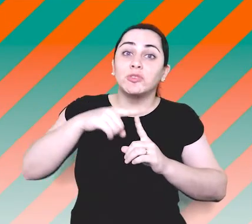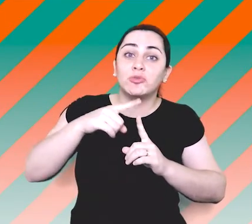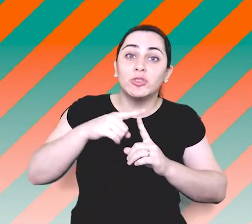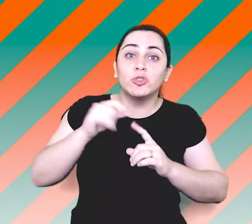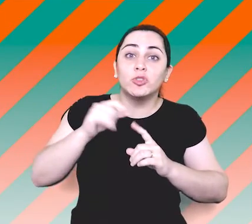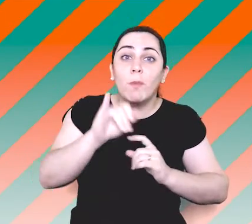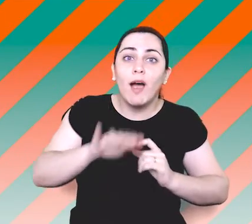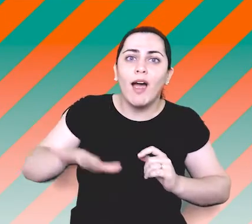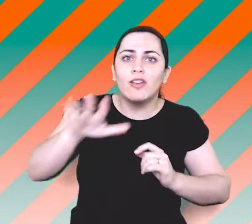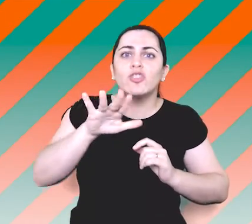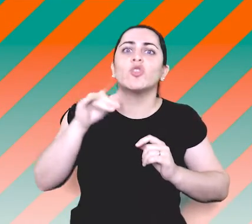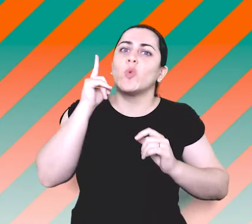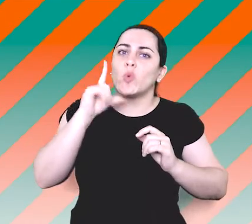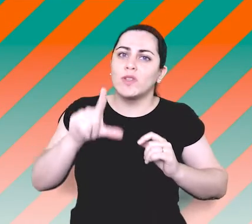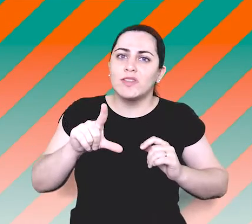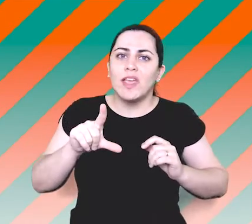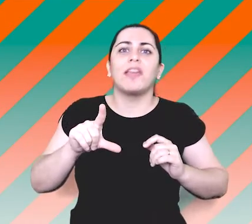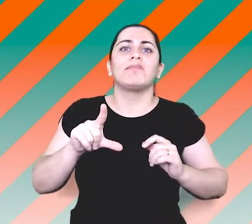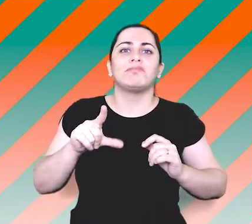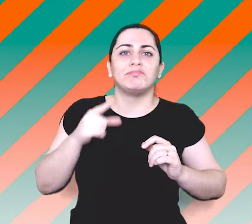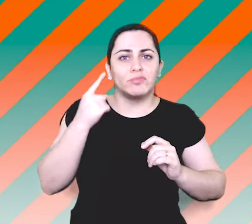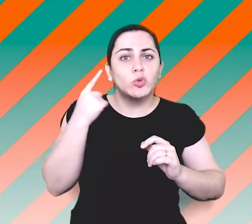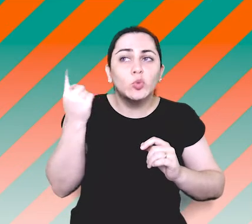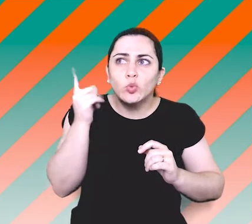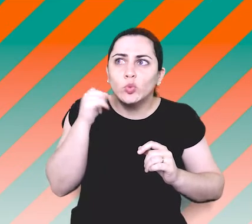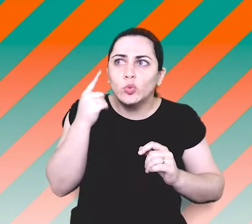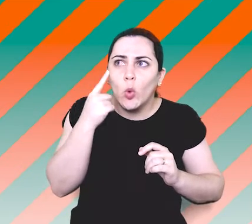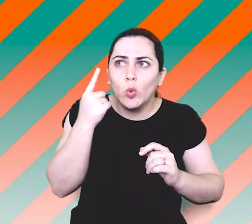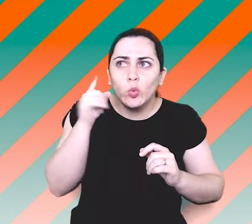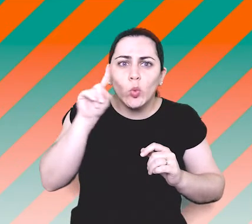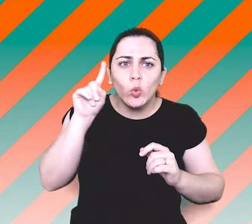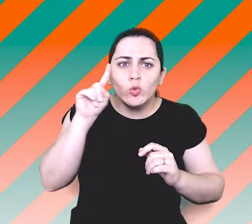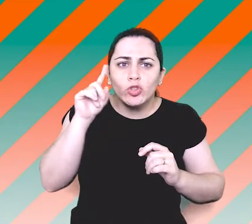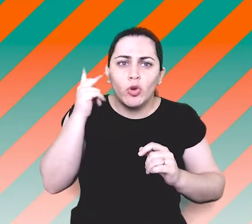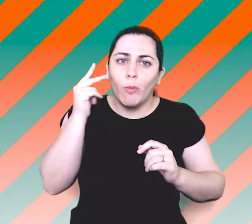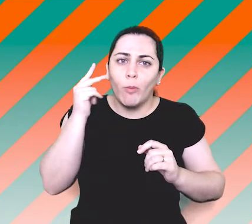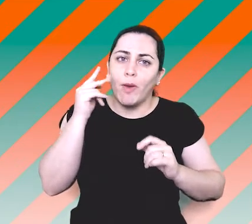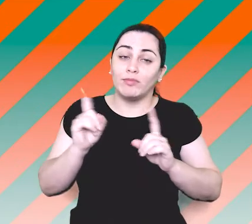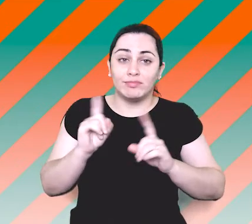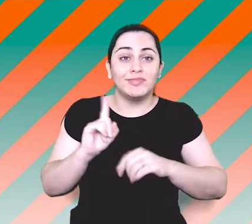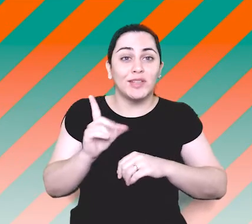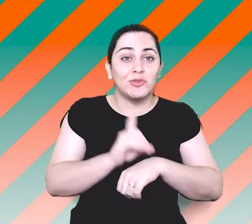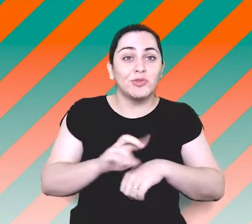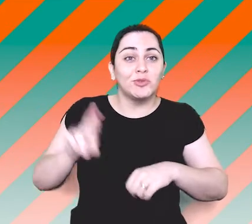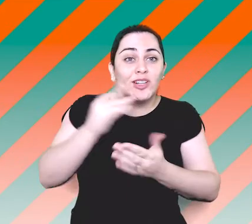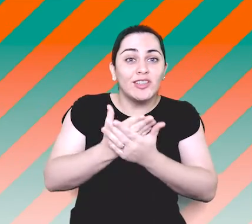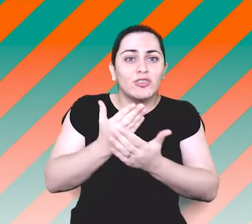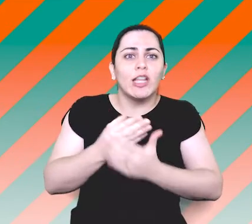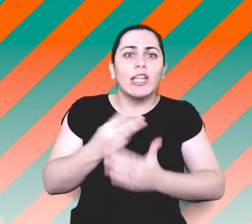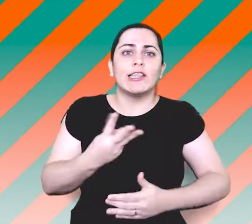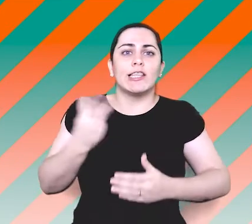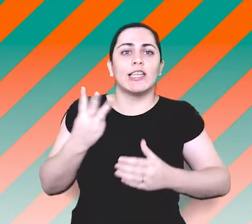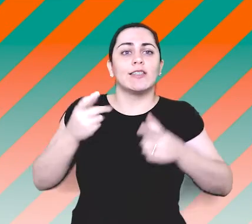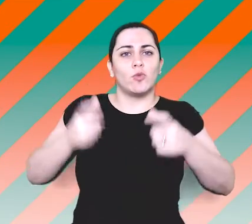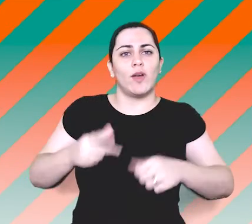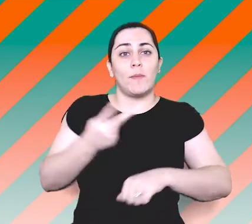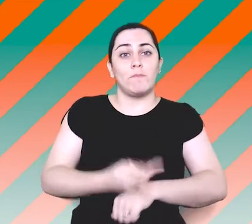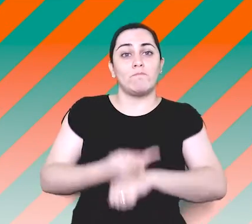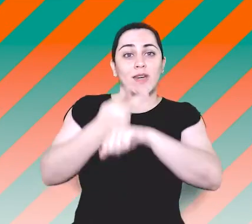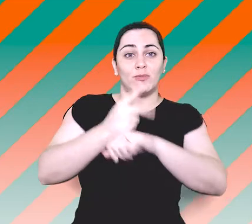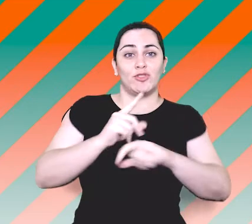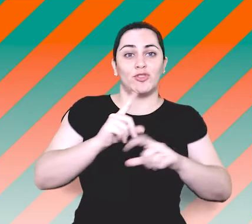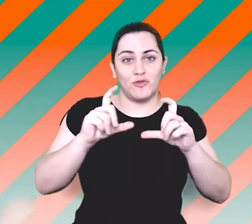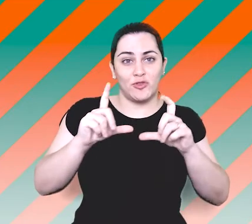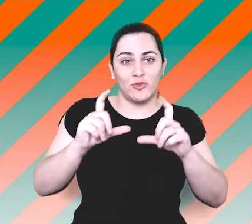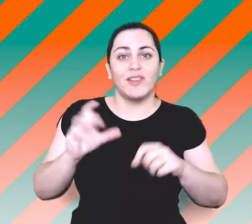imagem, da qual definitivamente não vemos diariamente. Por isso, a autora foi vencedora do terceiro lugar do prêmio Fotografia,